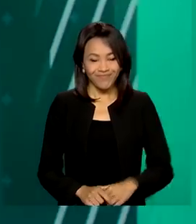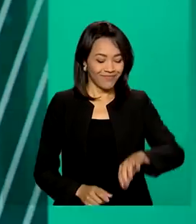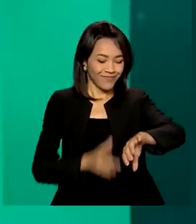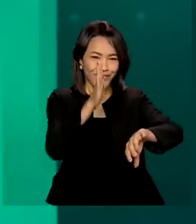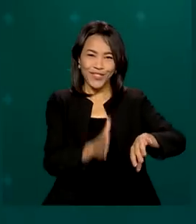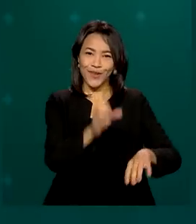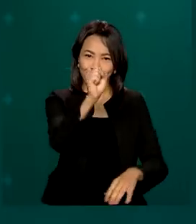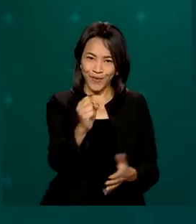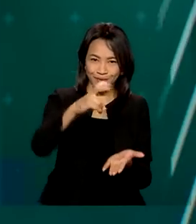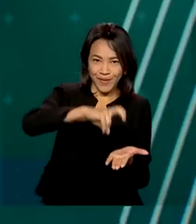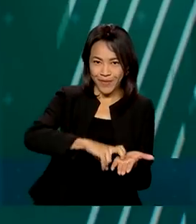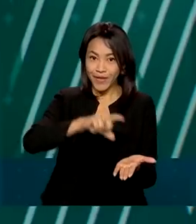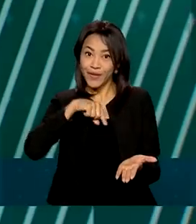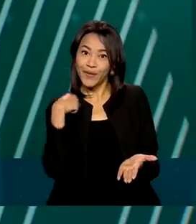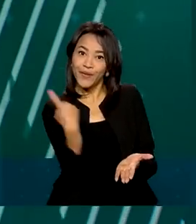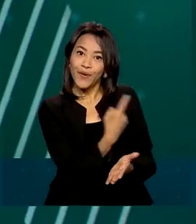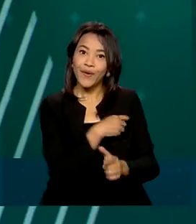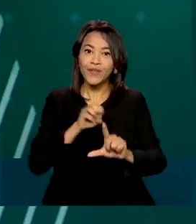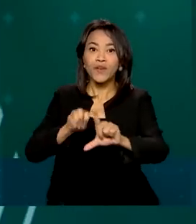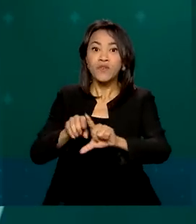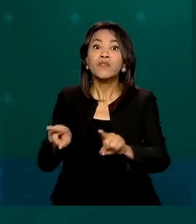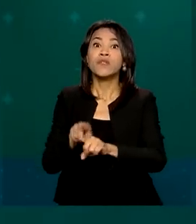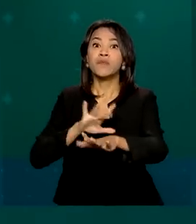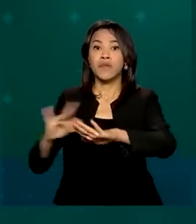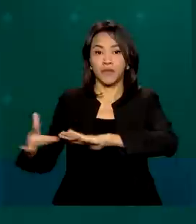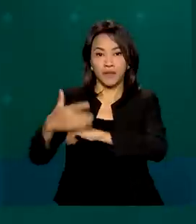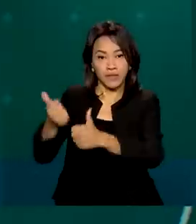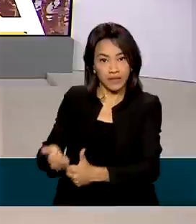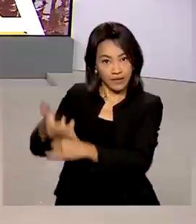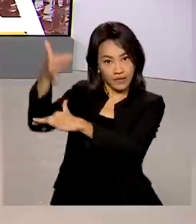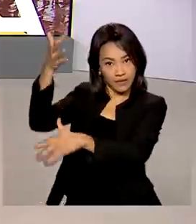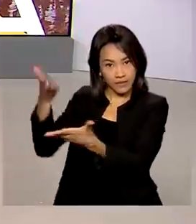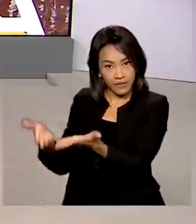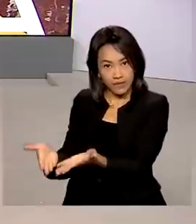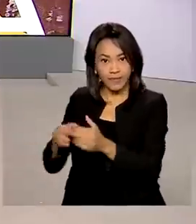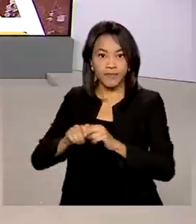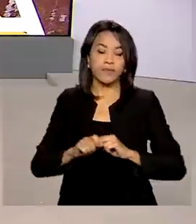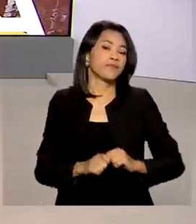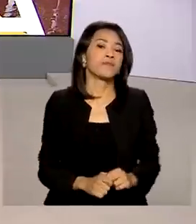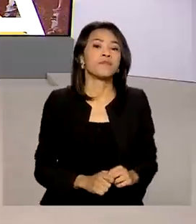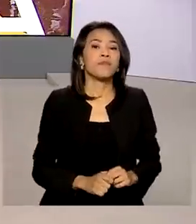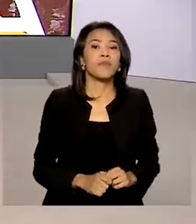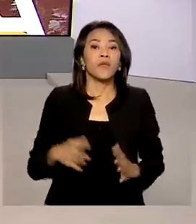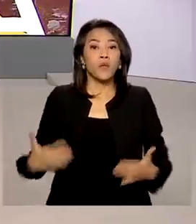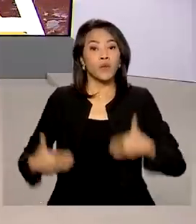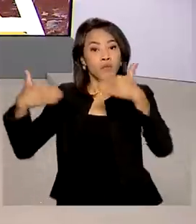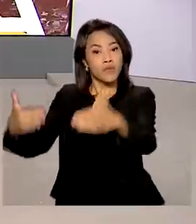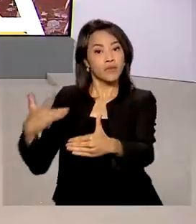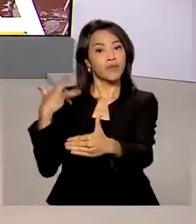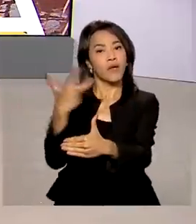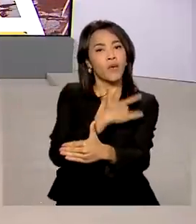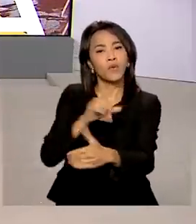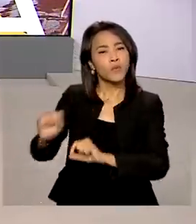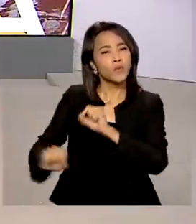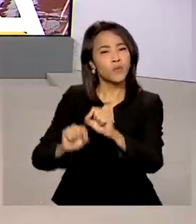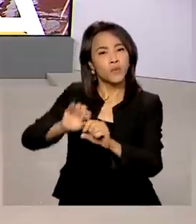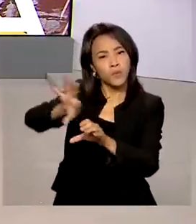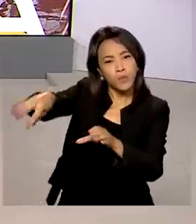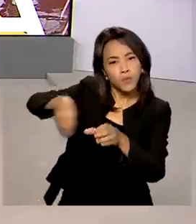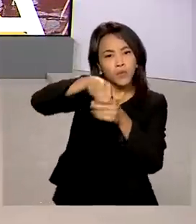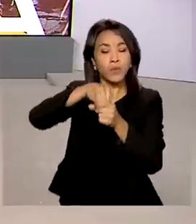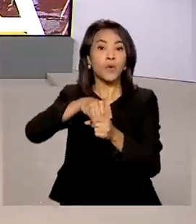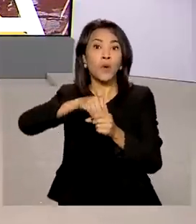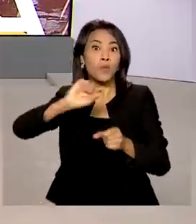Oito horas da manhã, estamos ao vivo também pelas redes sociais. O Ministério da Saúde incorporou o primeiro